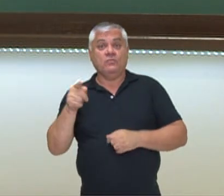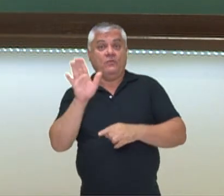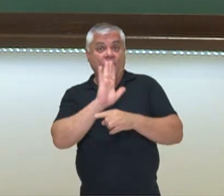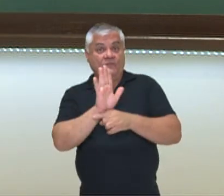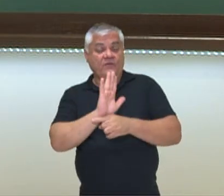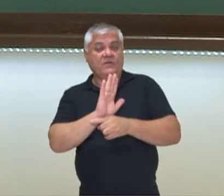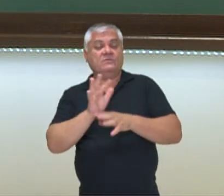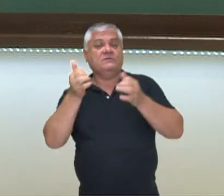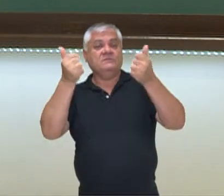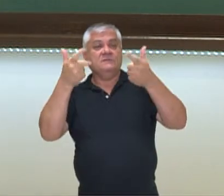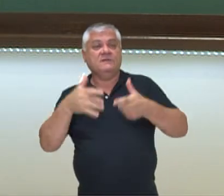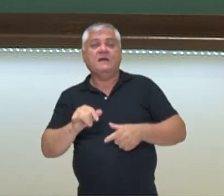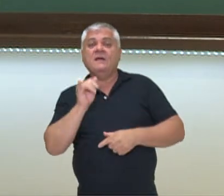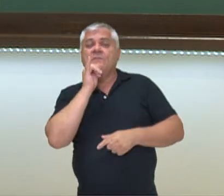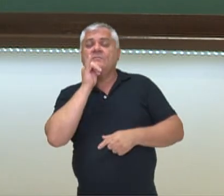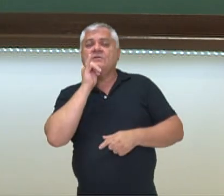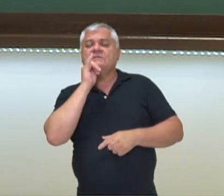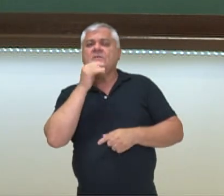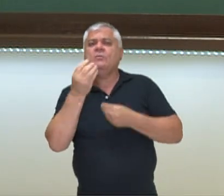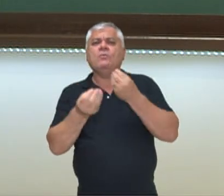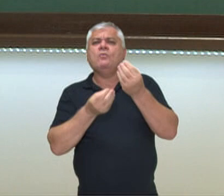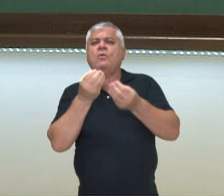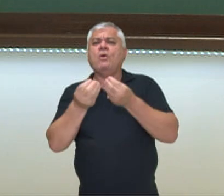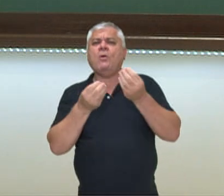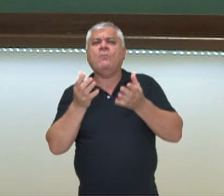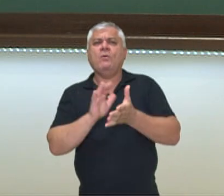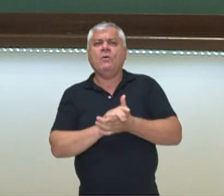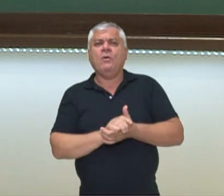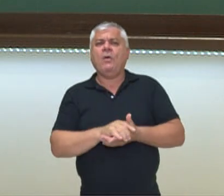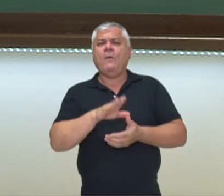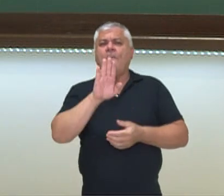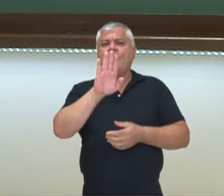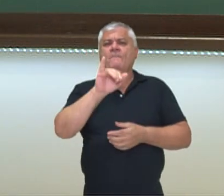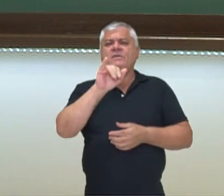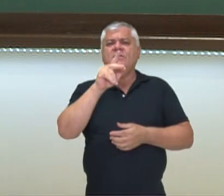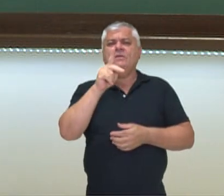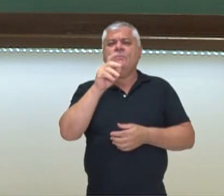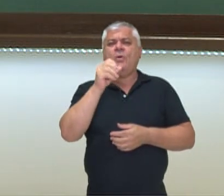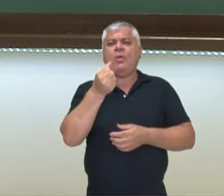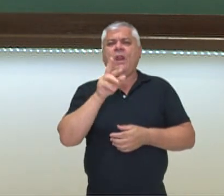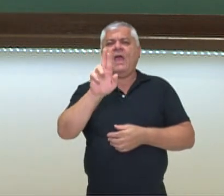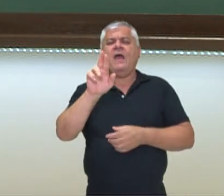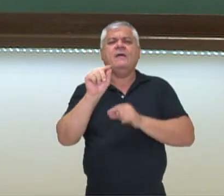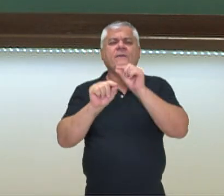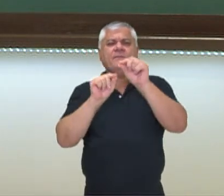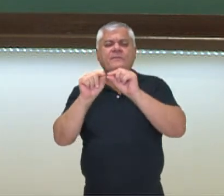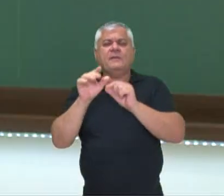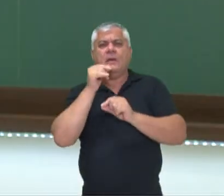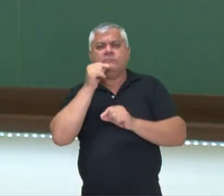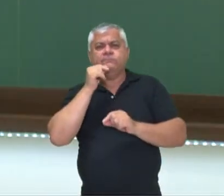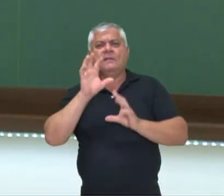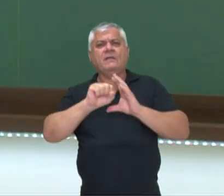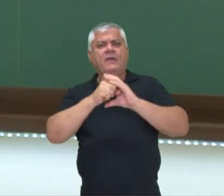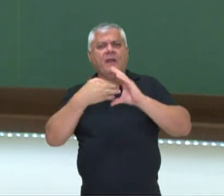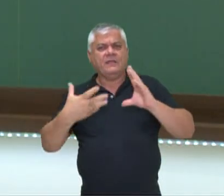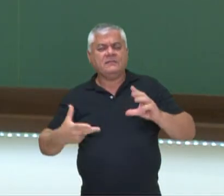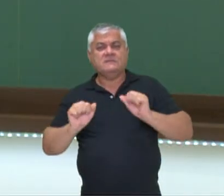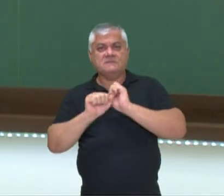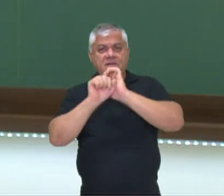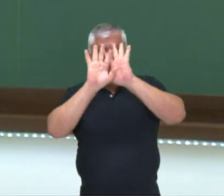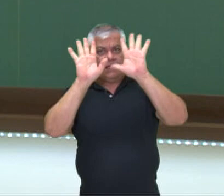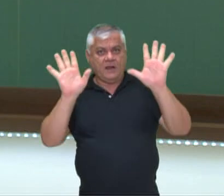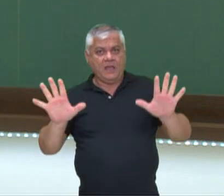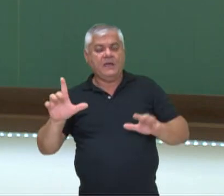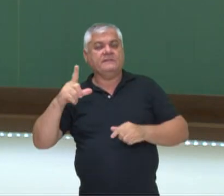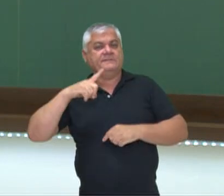vamos falar principalmente da situação bipolar. Na situação bipolar nós temos um contingente, características bem claras, em que